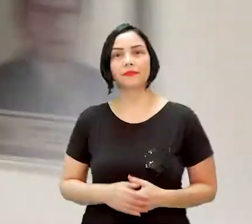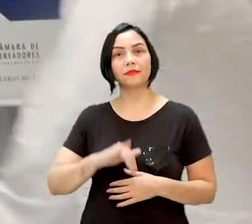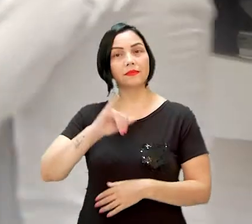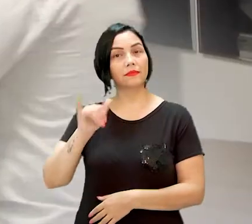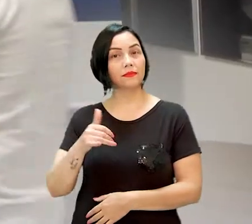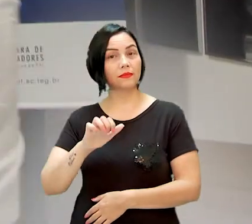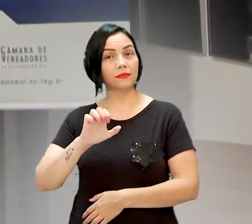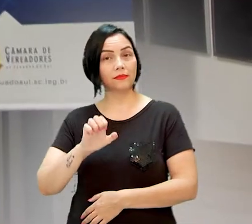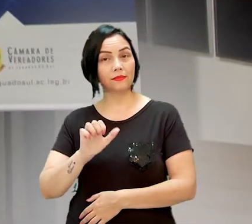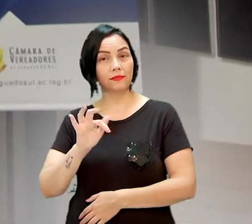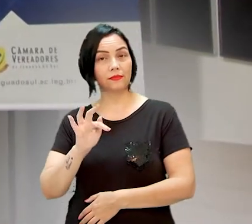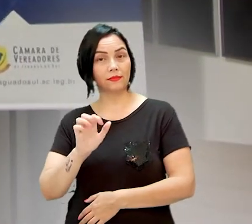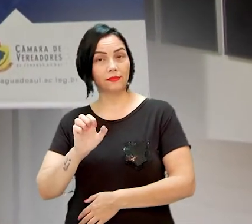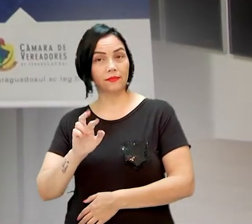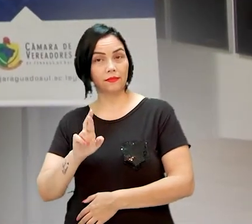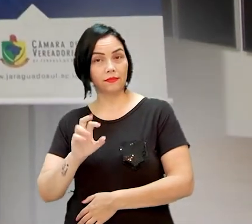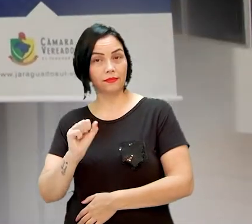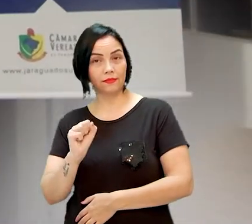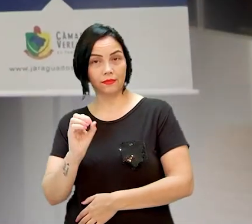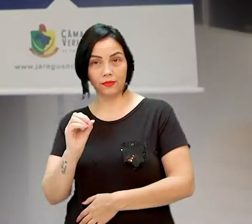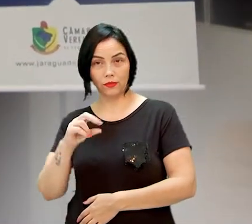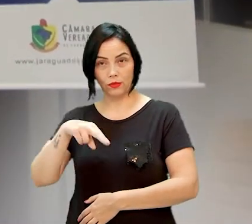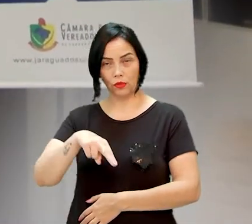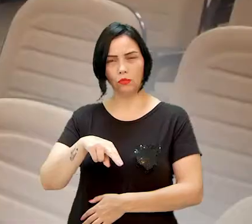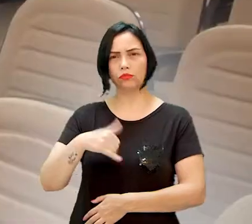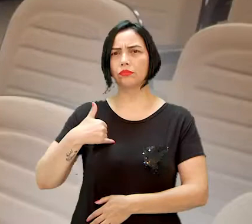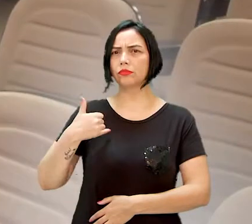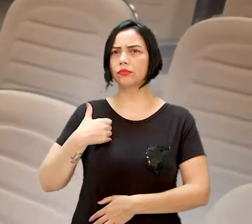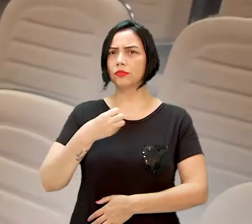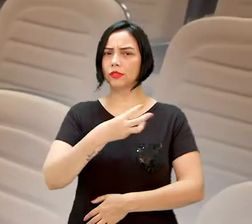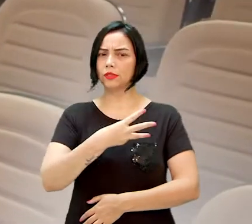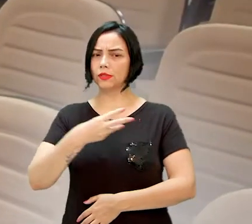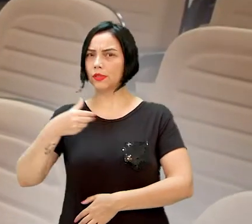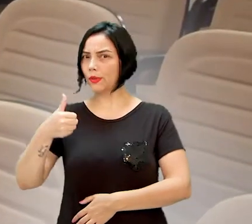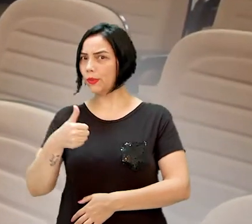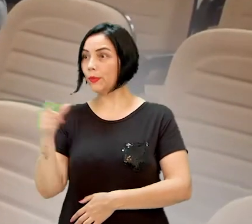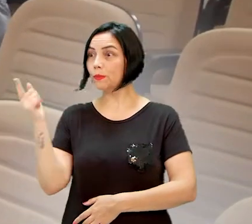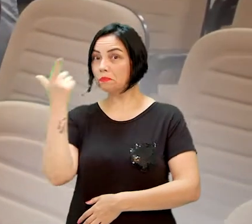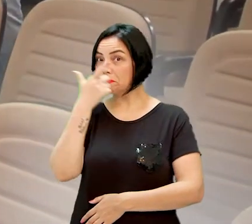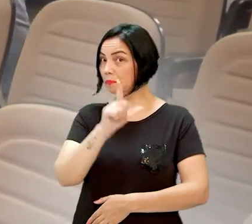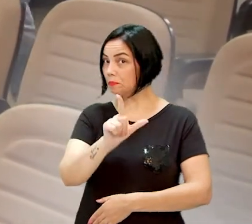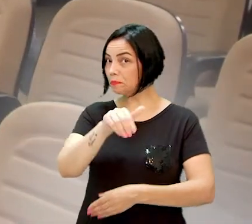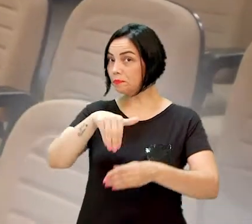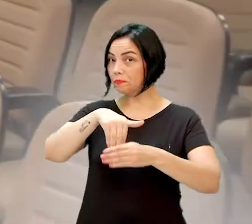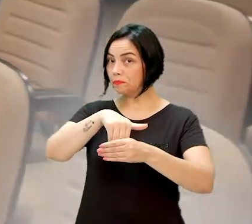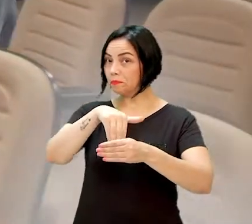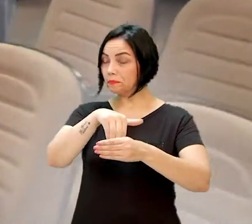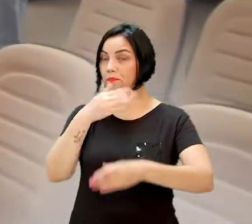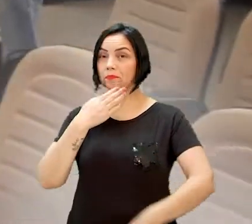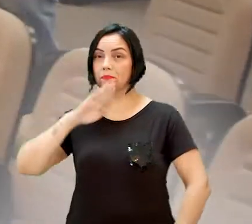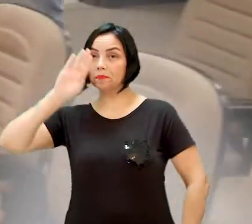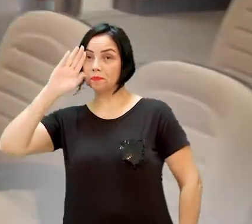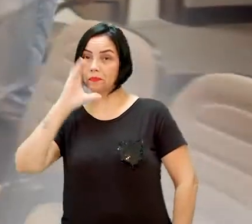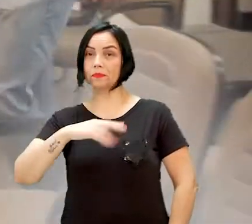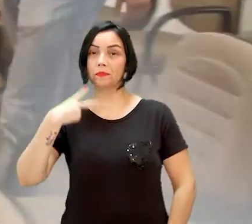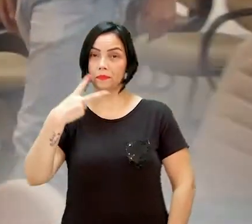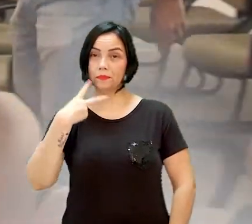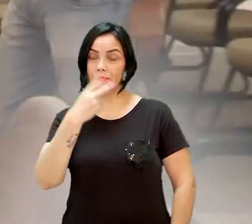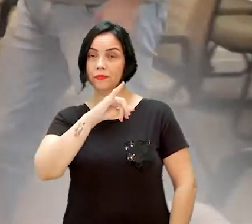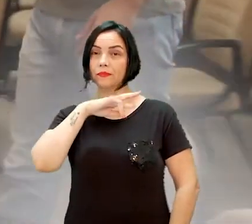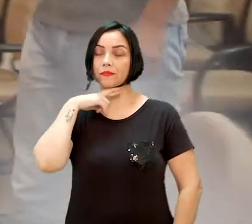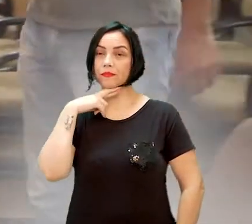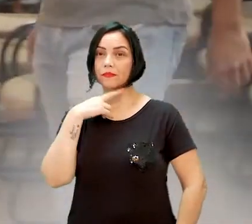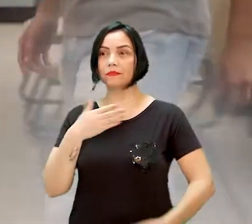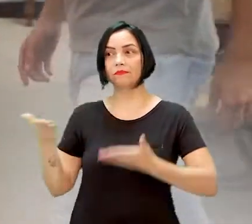Jefferson Cardoso tem 31 anos e foi eleito vereador para o seu primeiro mandato na sua primeira candidatura a uma cadeira na Câmara de Vereadores de